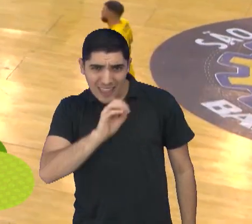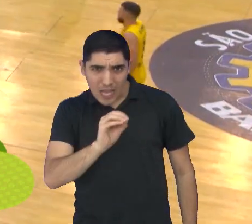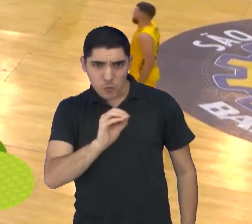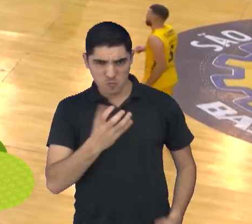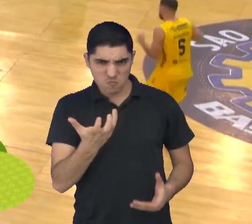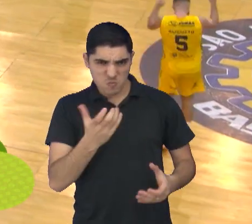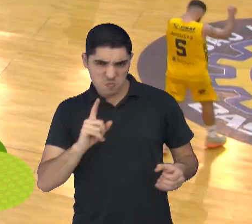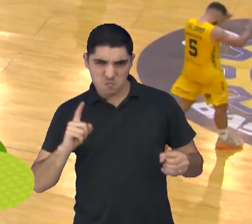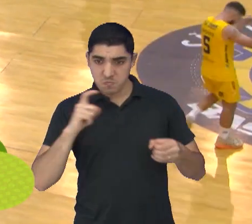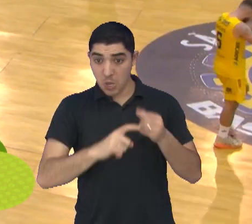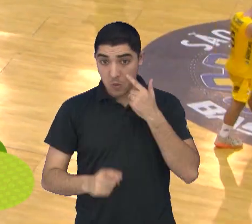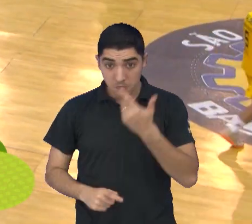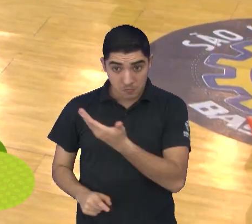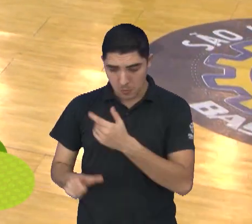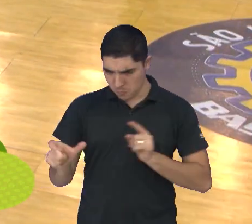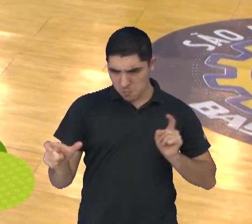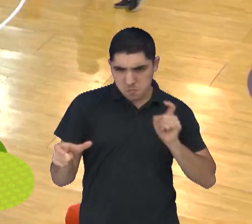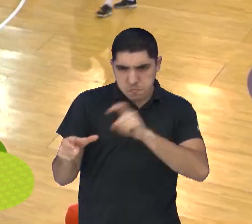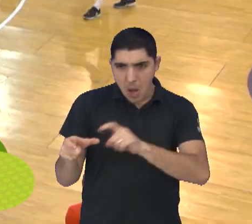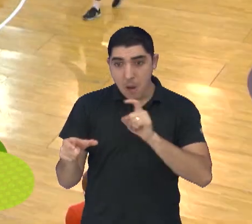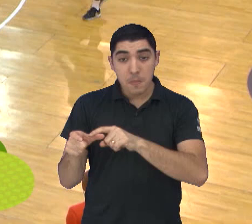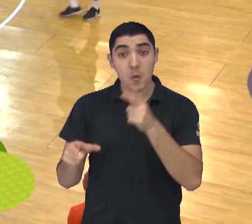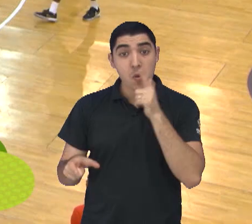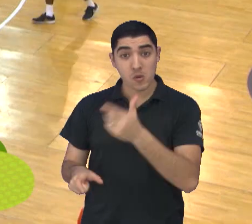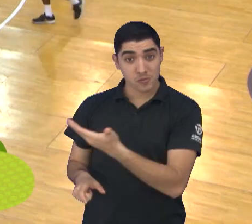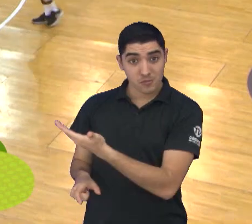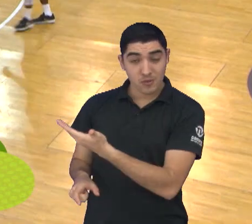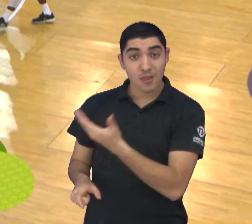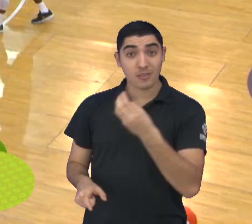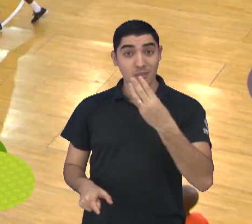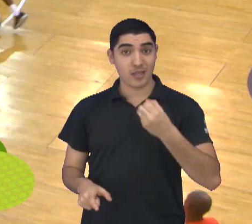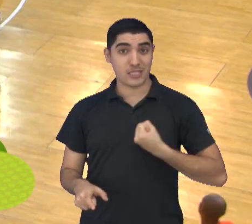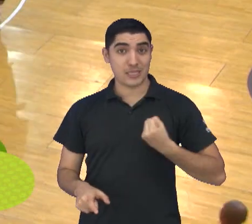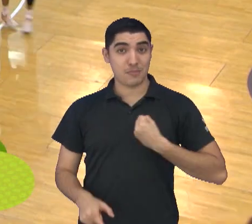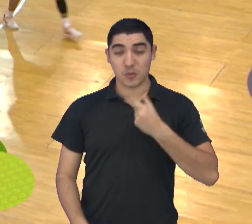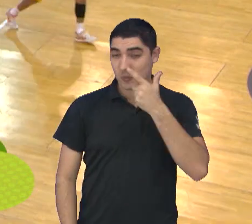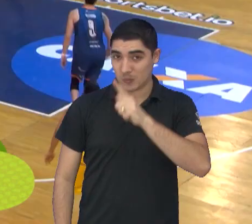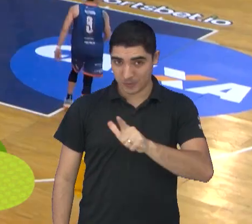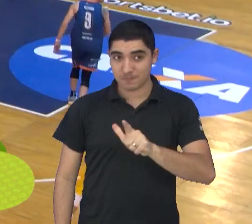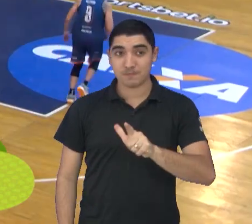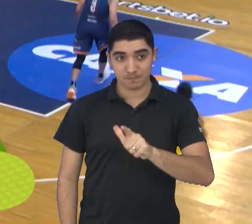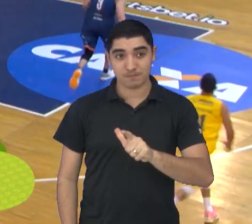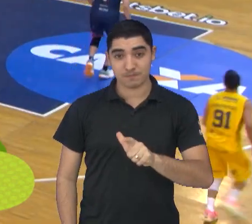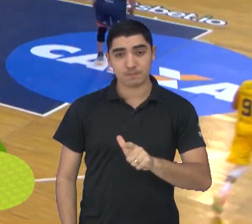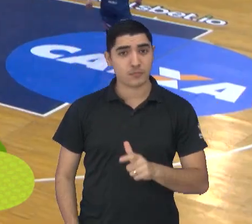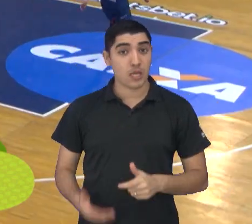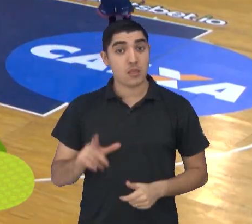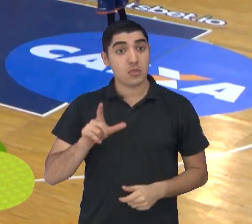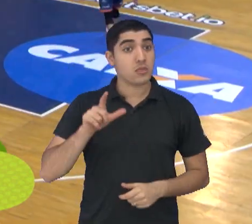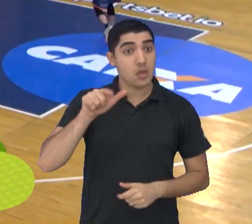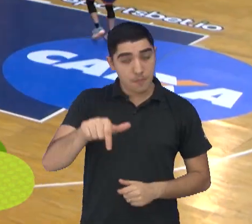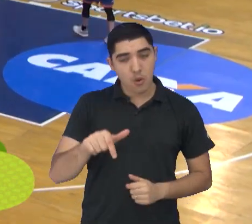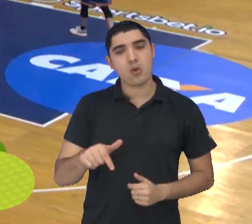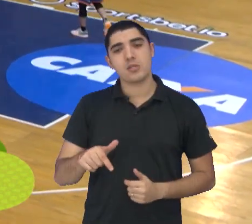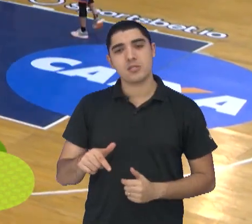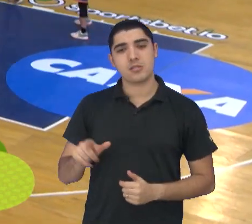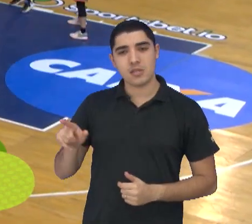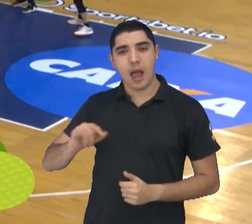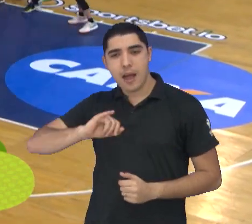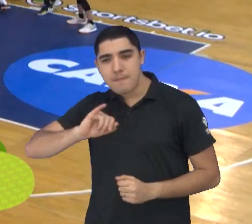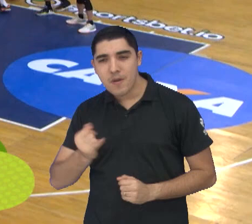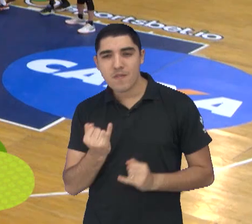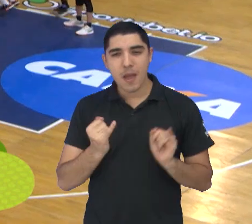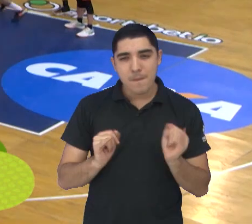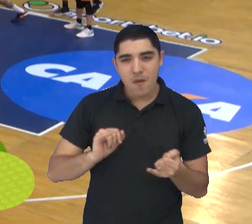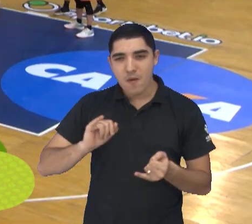Com essa cesta e falta, conseguiu o ataque de 3 pontos. E na sequência, aproveitando o rebote,